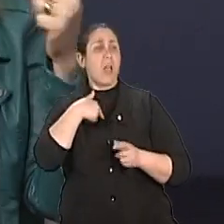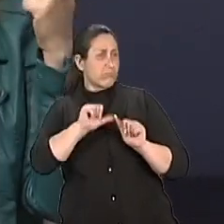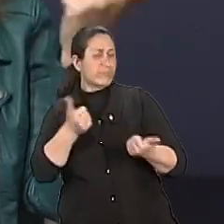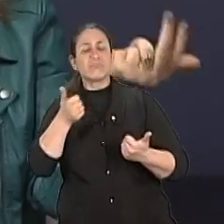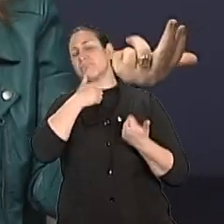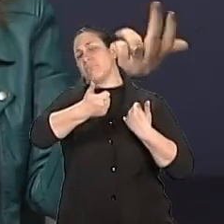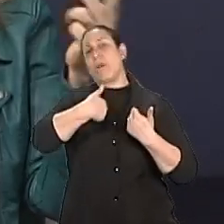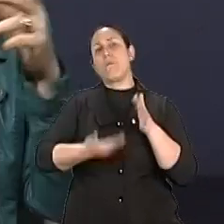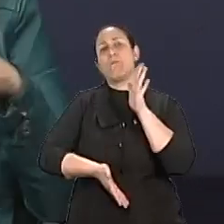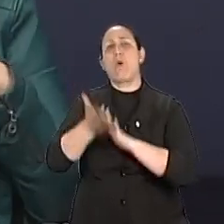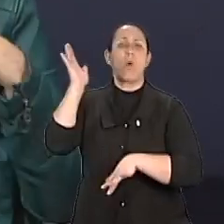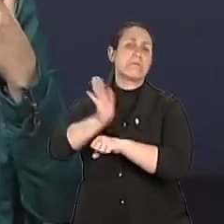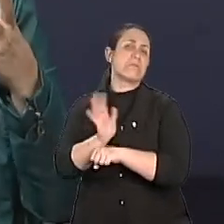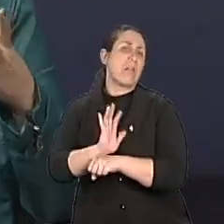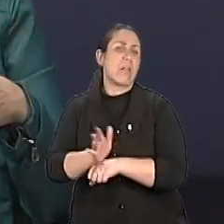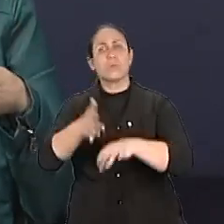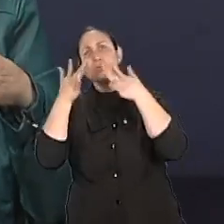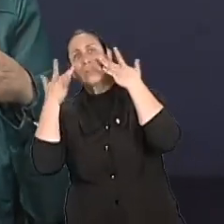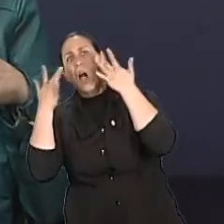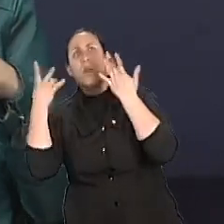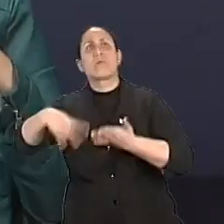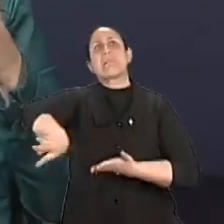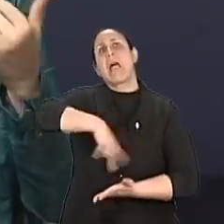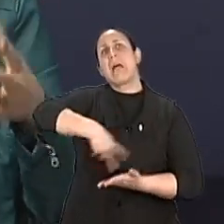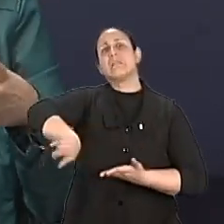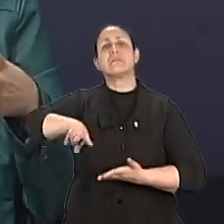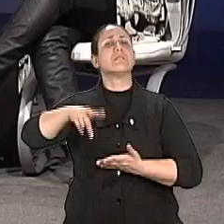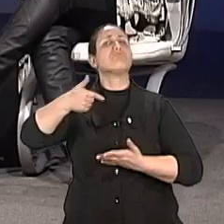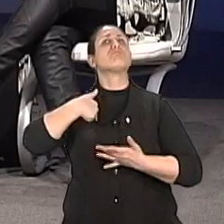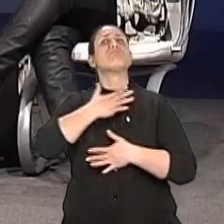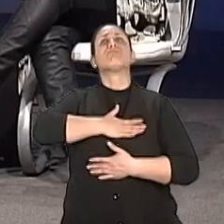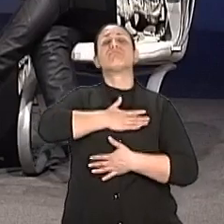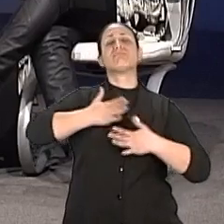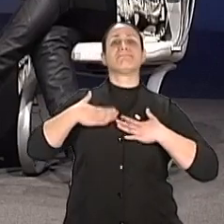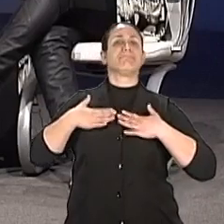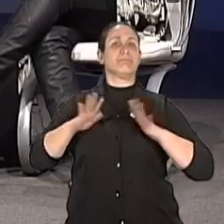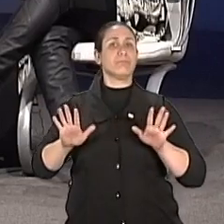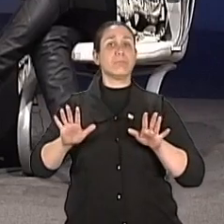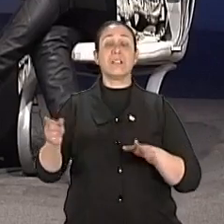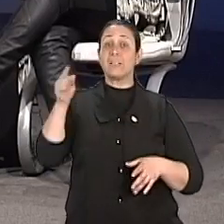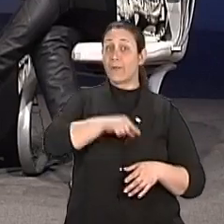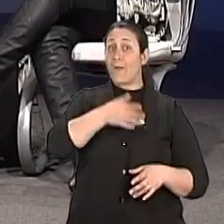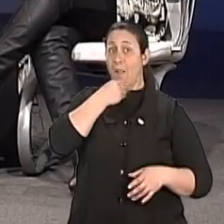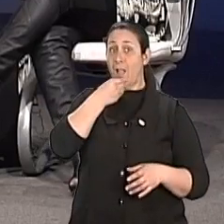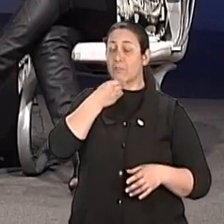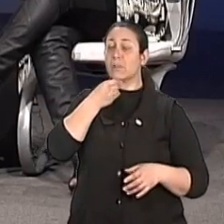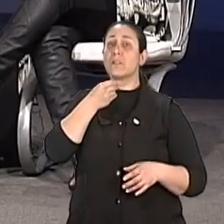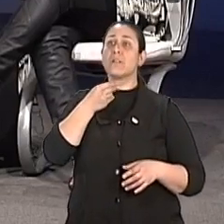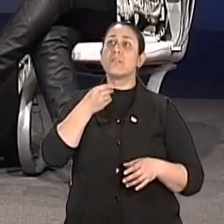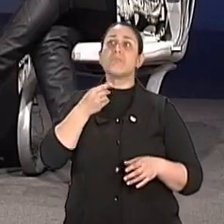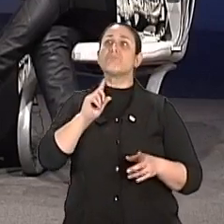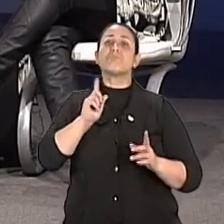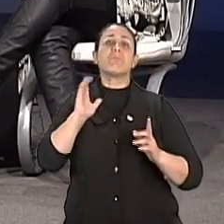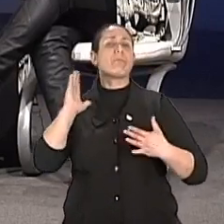teatro, dança, elas buscam atividades de prazer. Os homens, muitas vezes, eles se